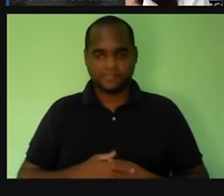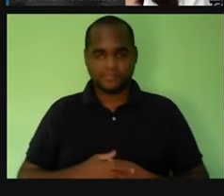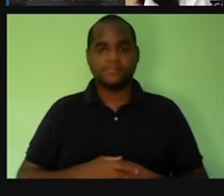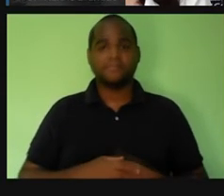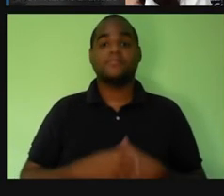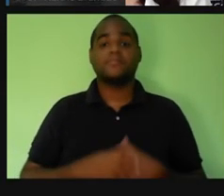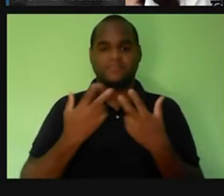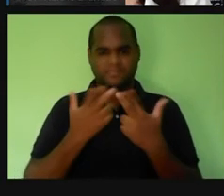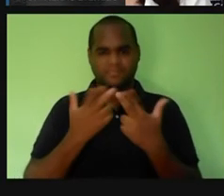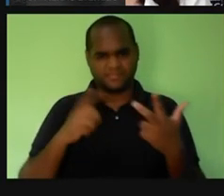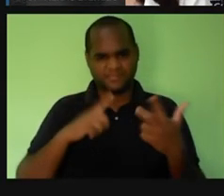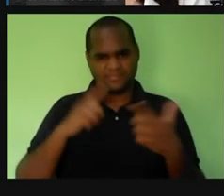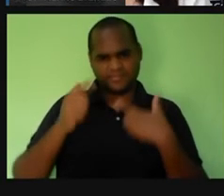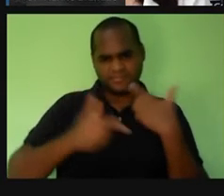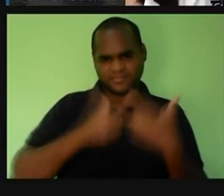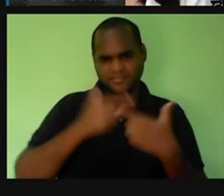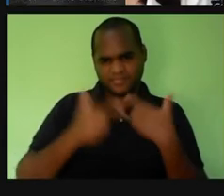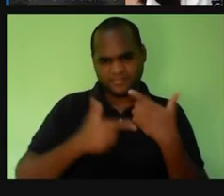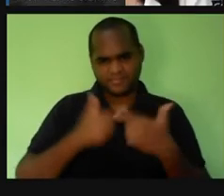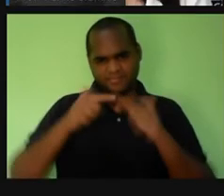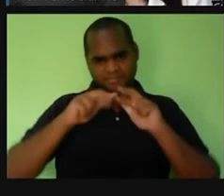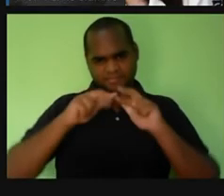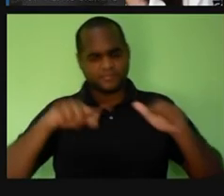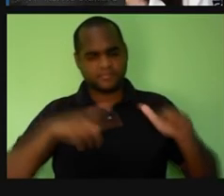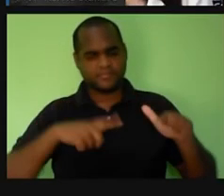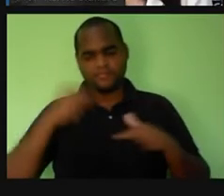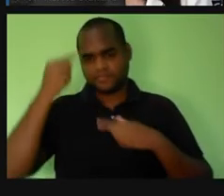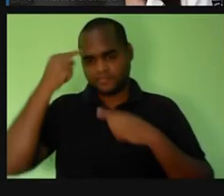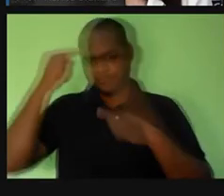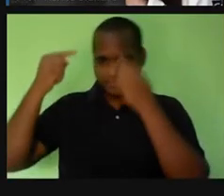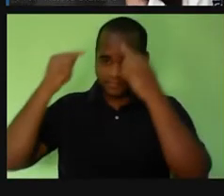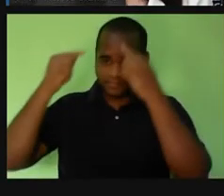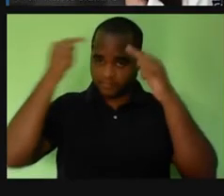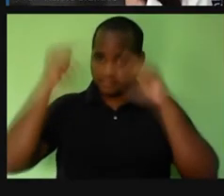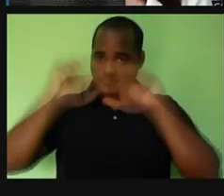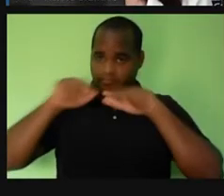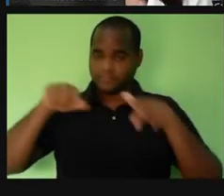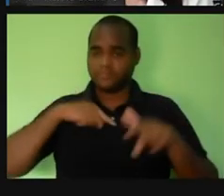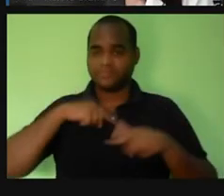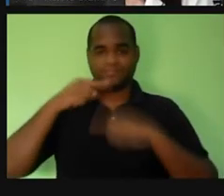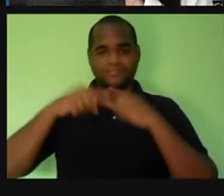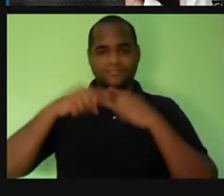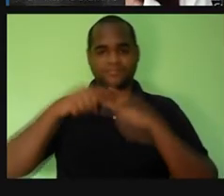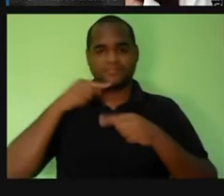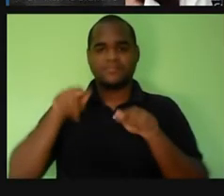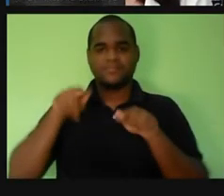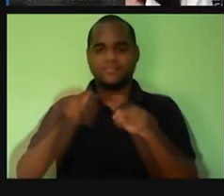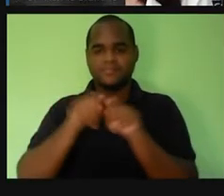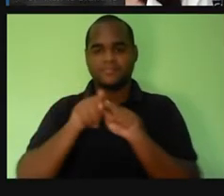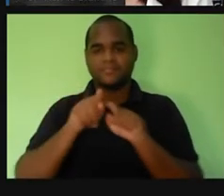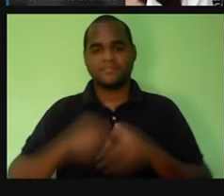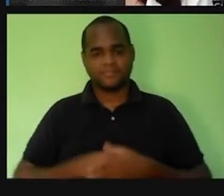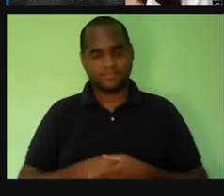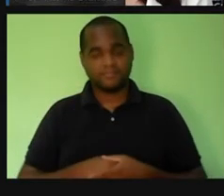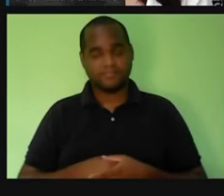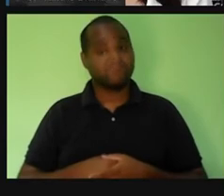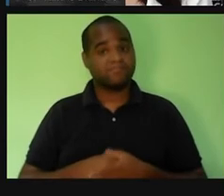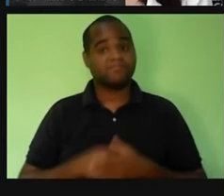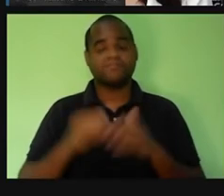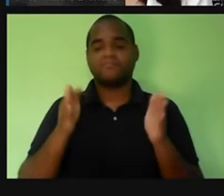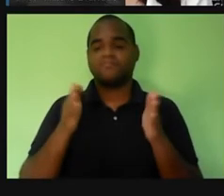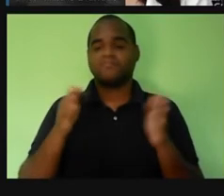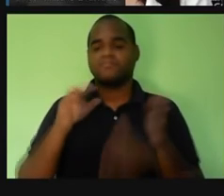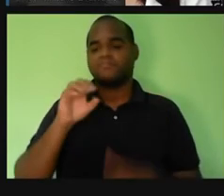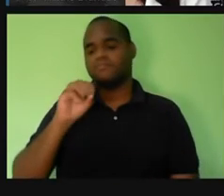trabalhadores e impedia a continuidade dessa obra. Nesse período, Oswaldo Cruz, ele já